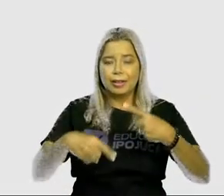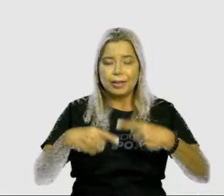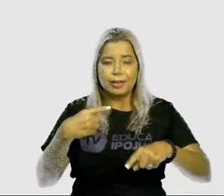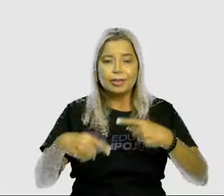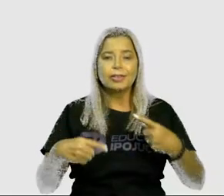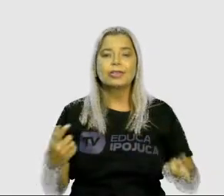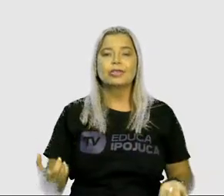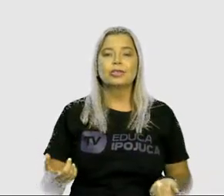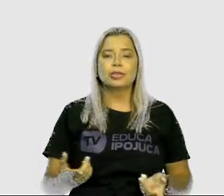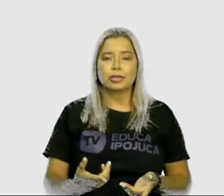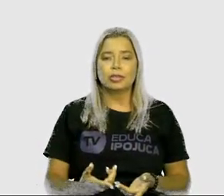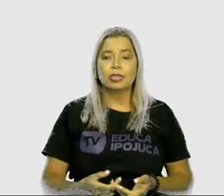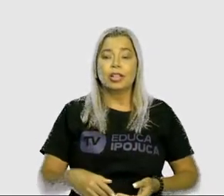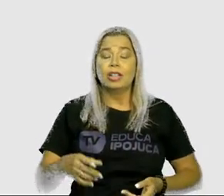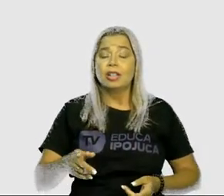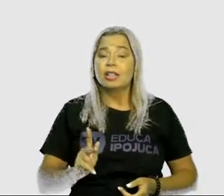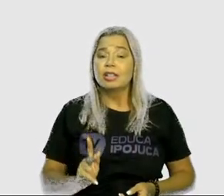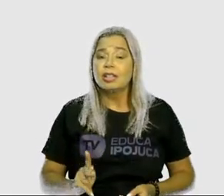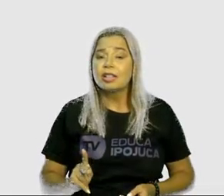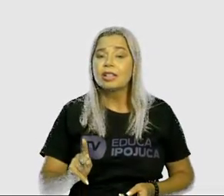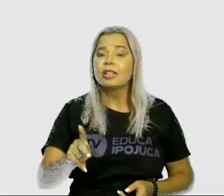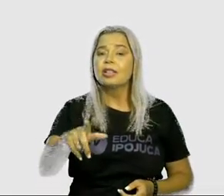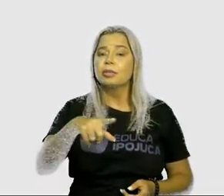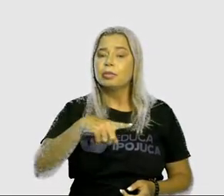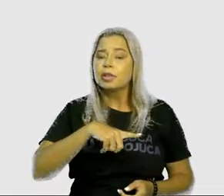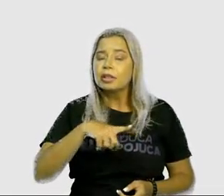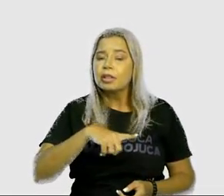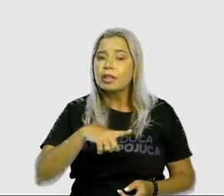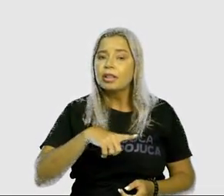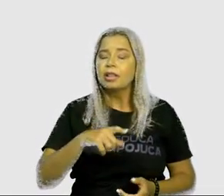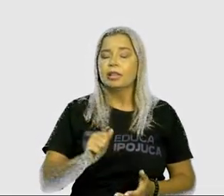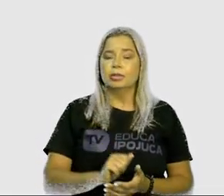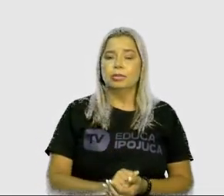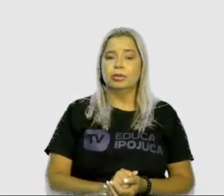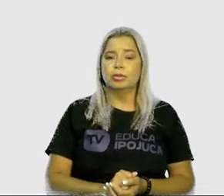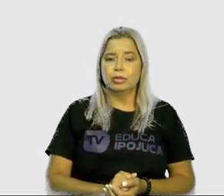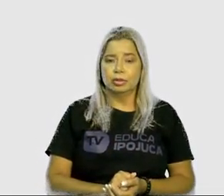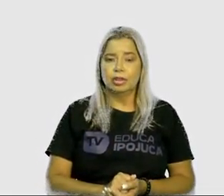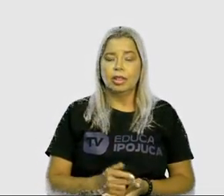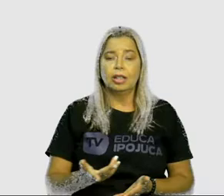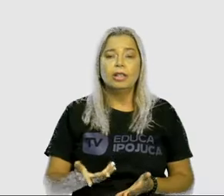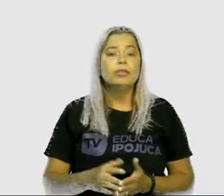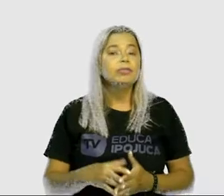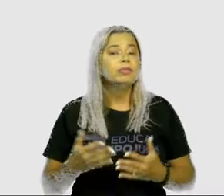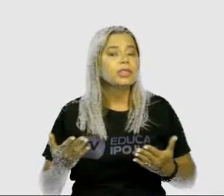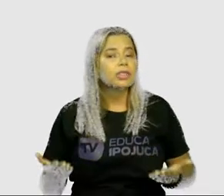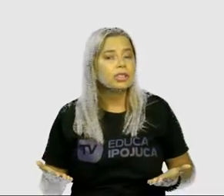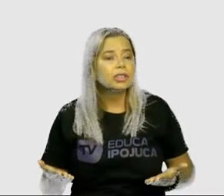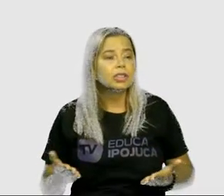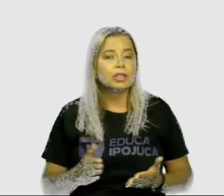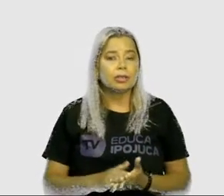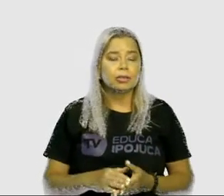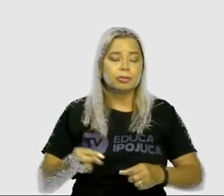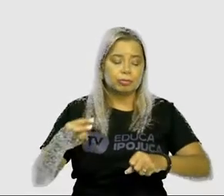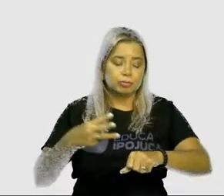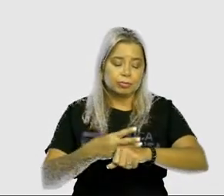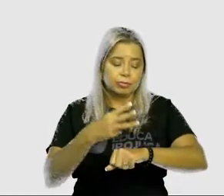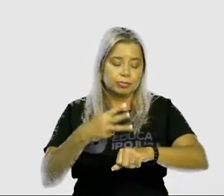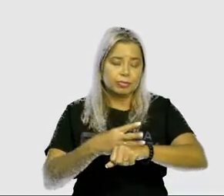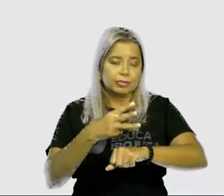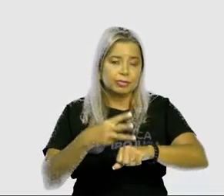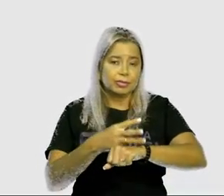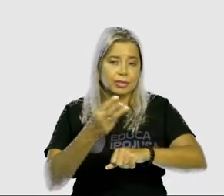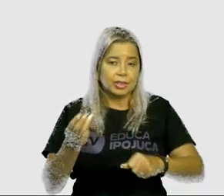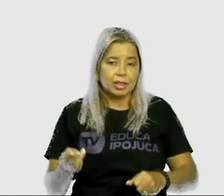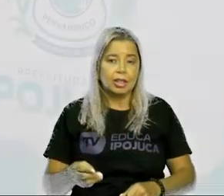informações de uma forma muito rápida e imediata, né? Nosso famoso WhatsApp, nosso